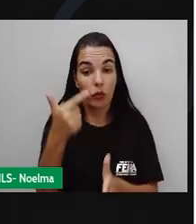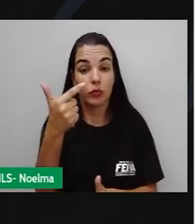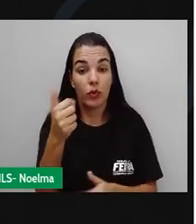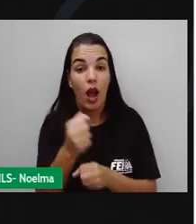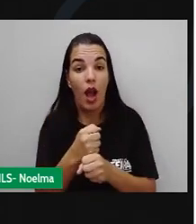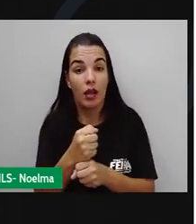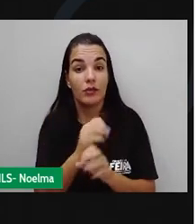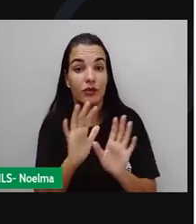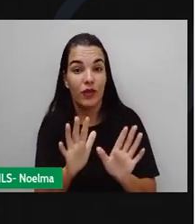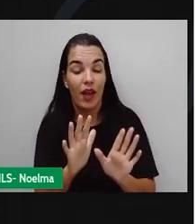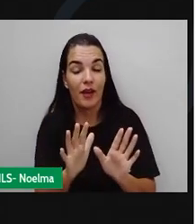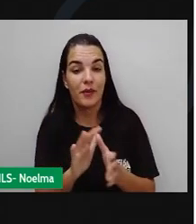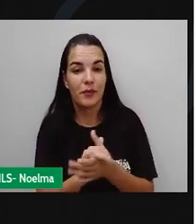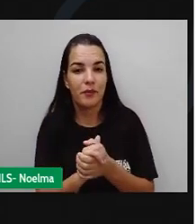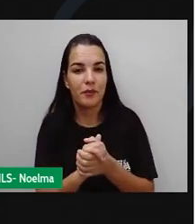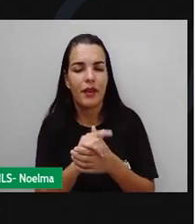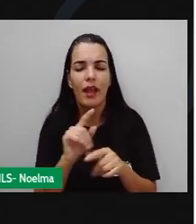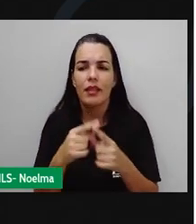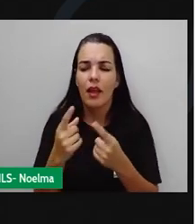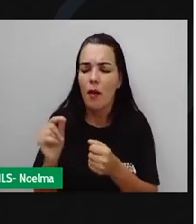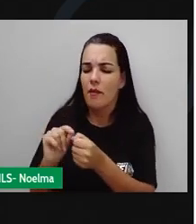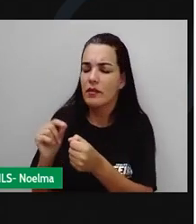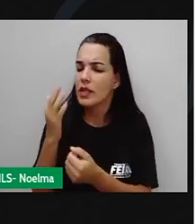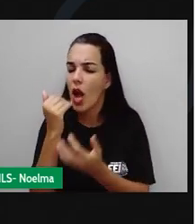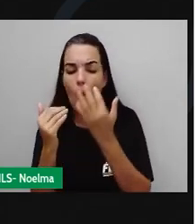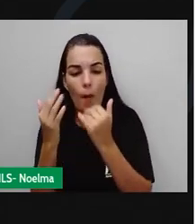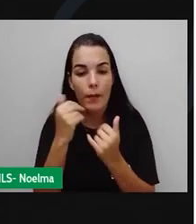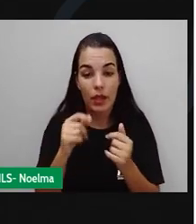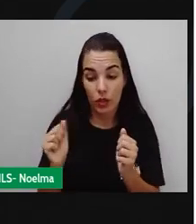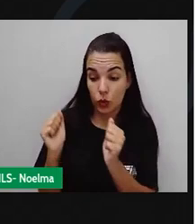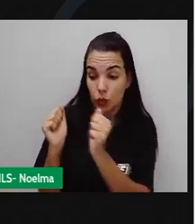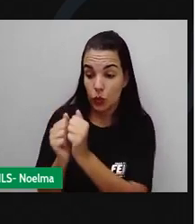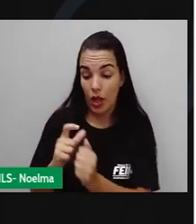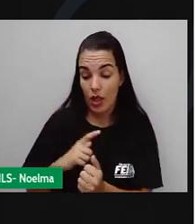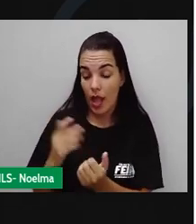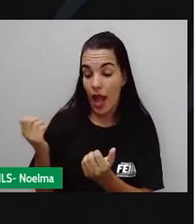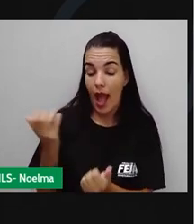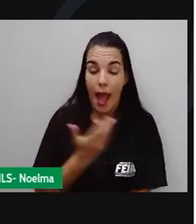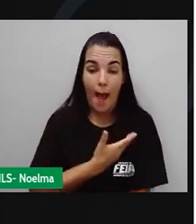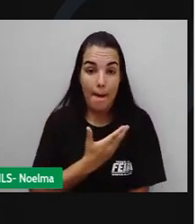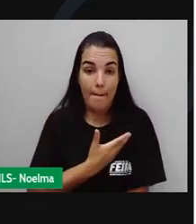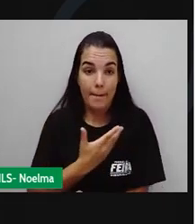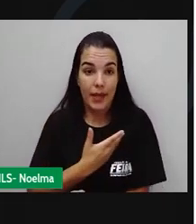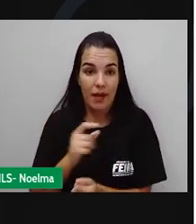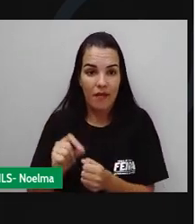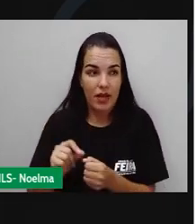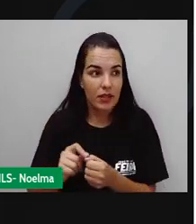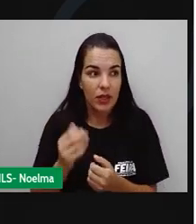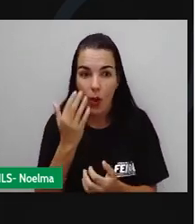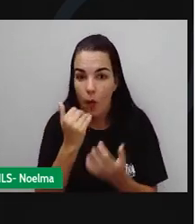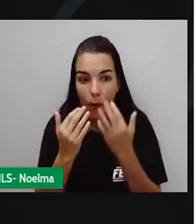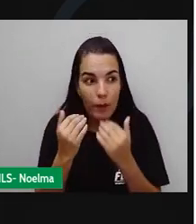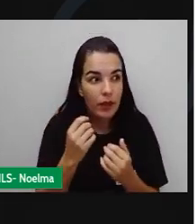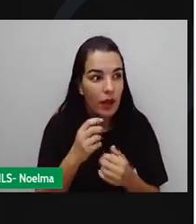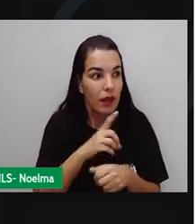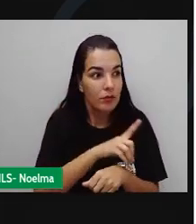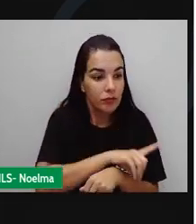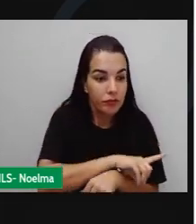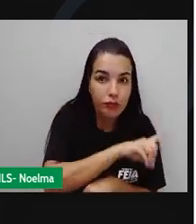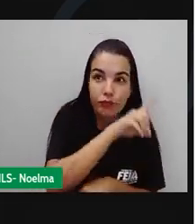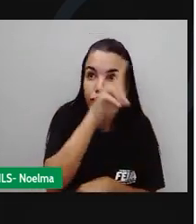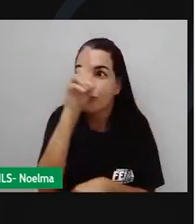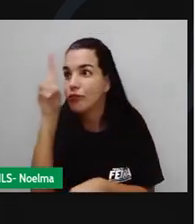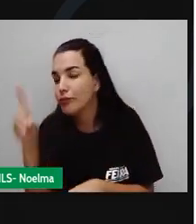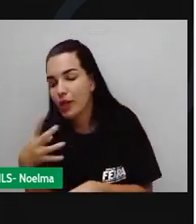Para fazer os quitutes da festa, ela e mais uma amiga trabalharam durante quatro dias. As ervas para os